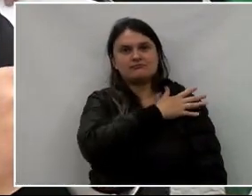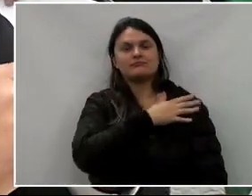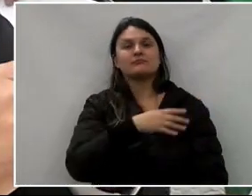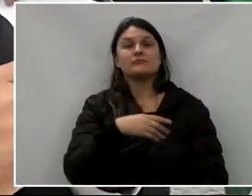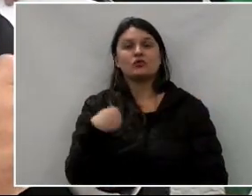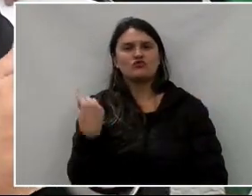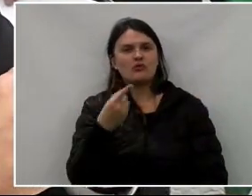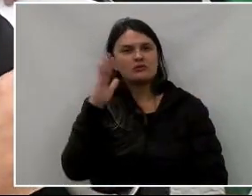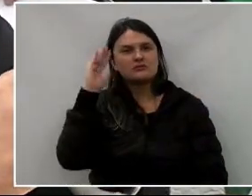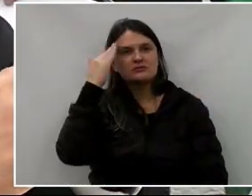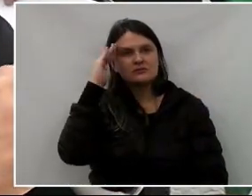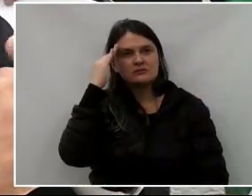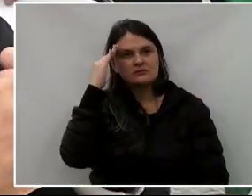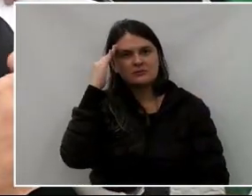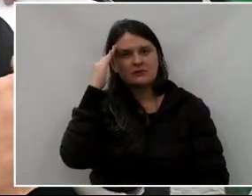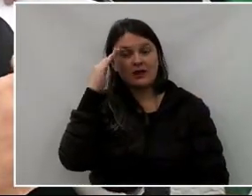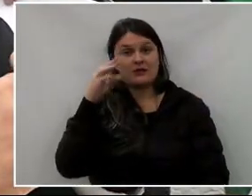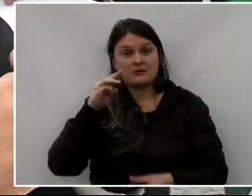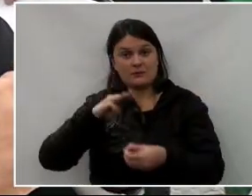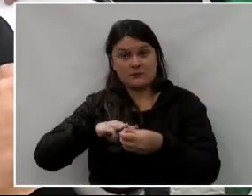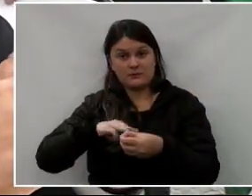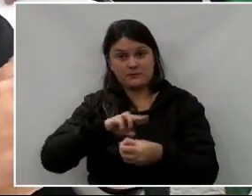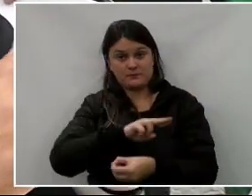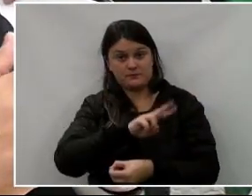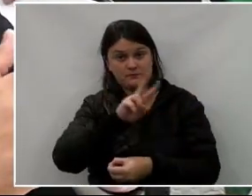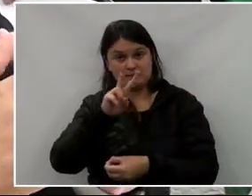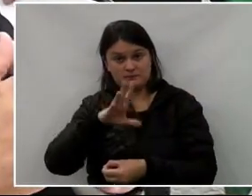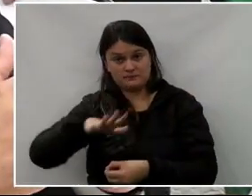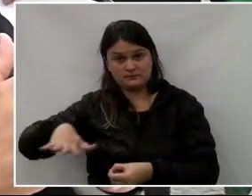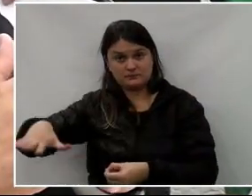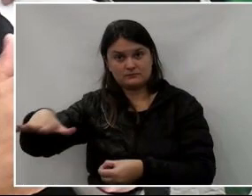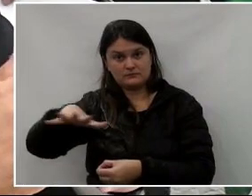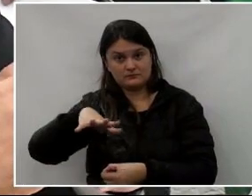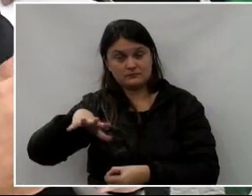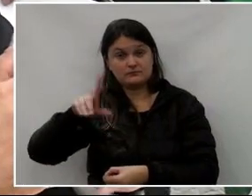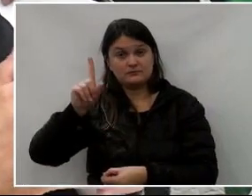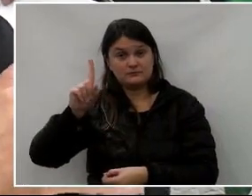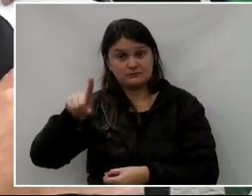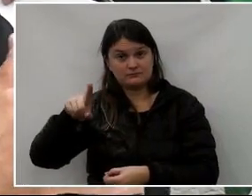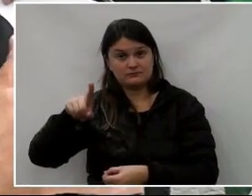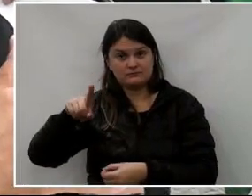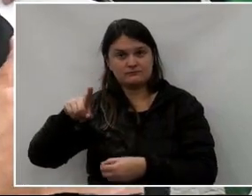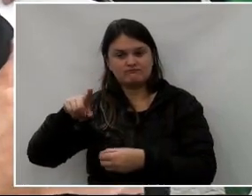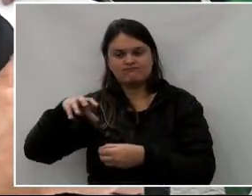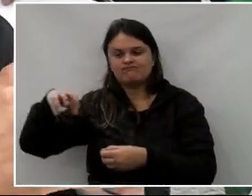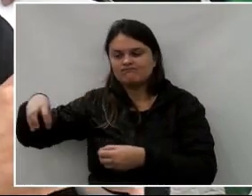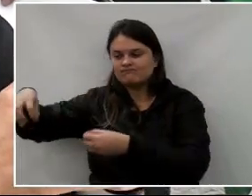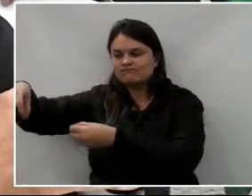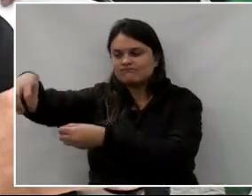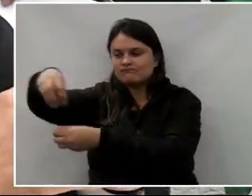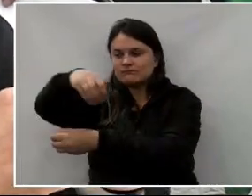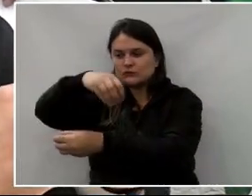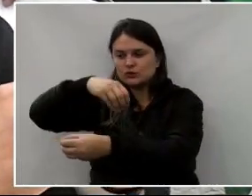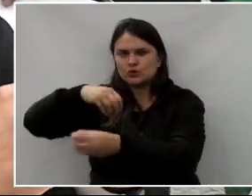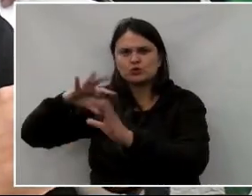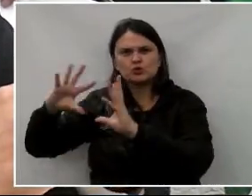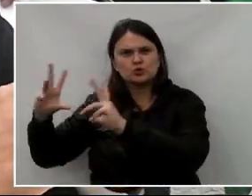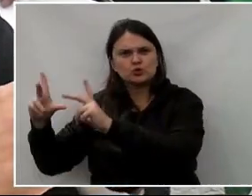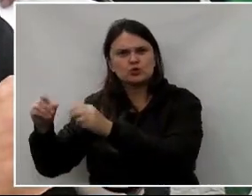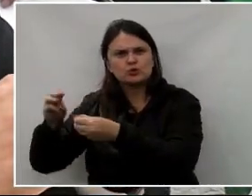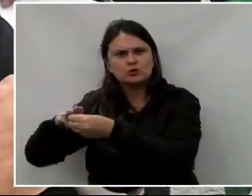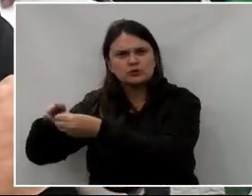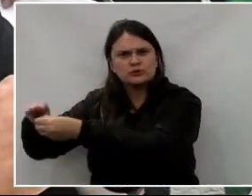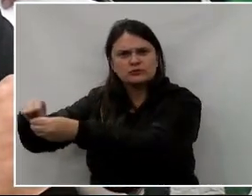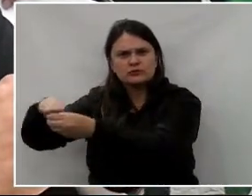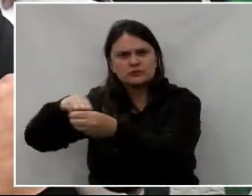importante nós entendermos que União da Vitória, ela é uma regional, de todos os municípios aqui no seu